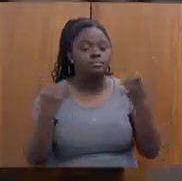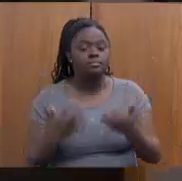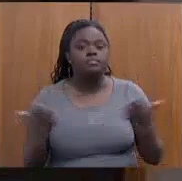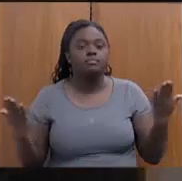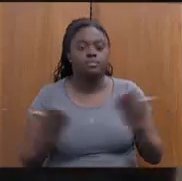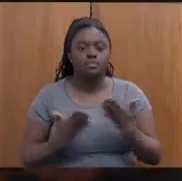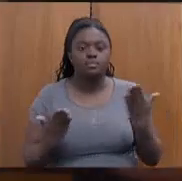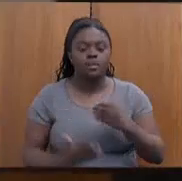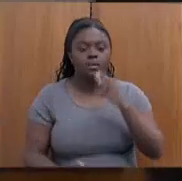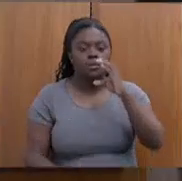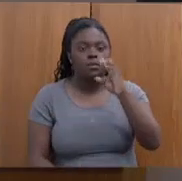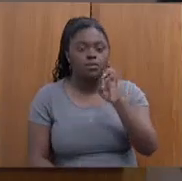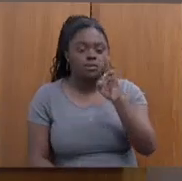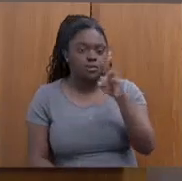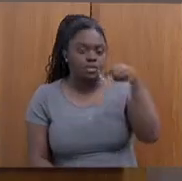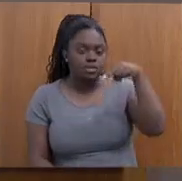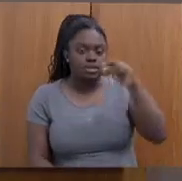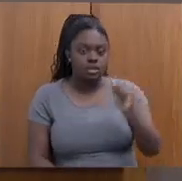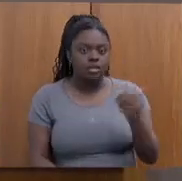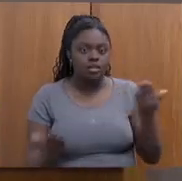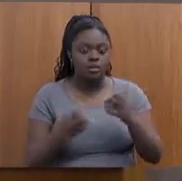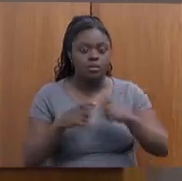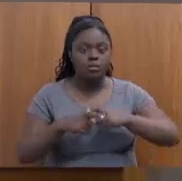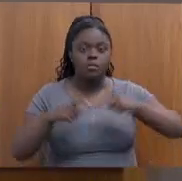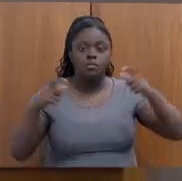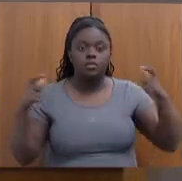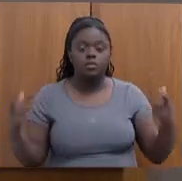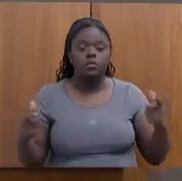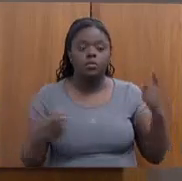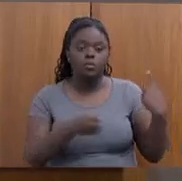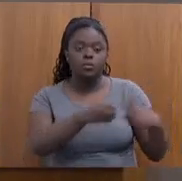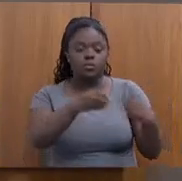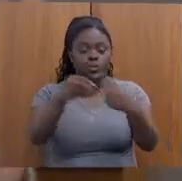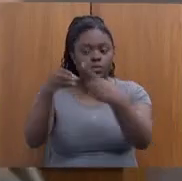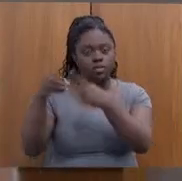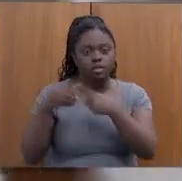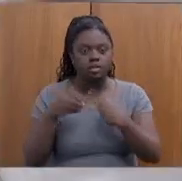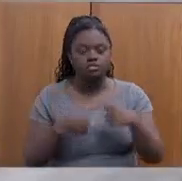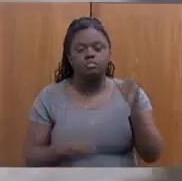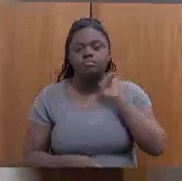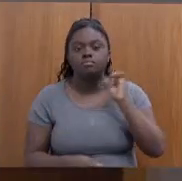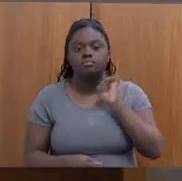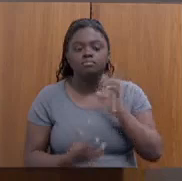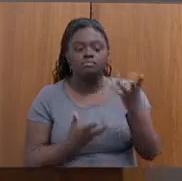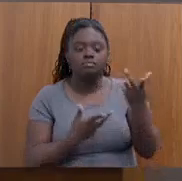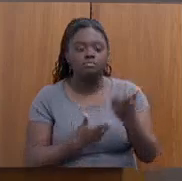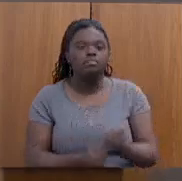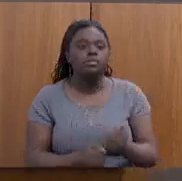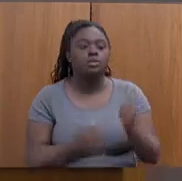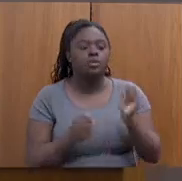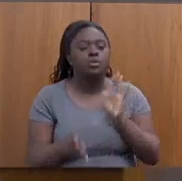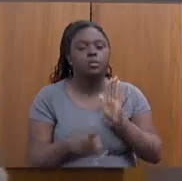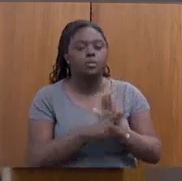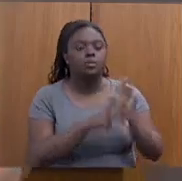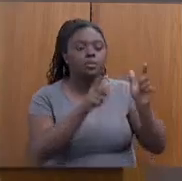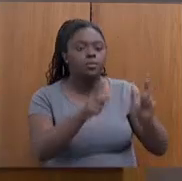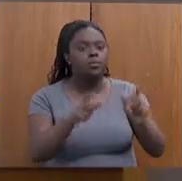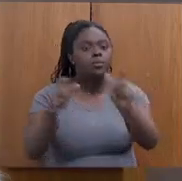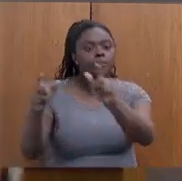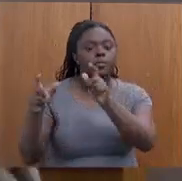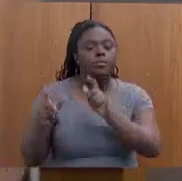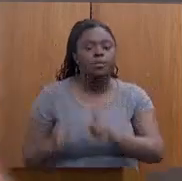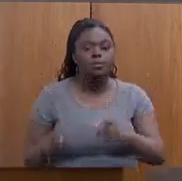agora aumentou a articulação com os municípios mineiros para atendimentos locais. Então, com essa